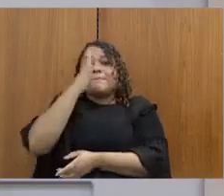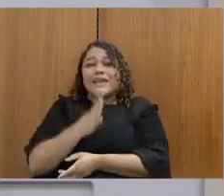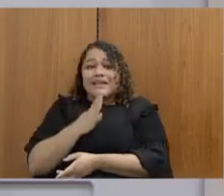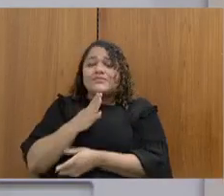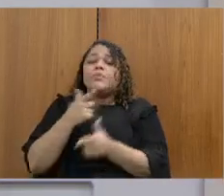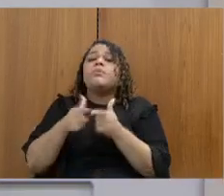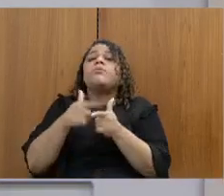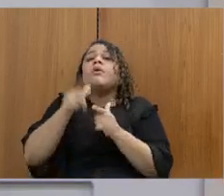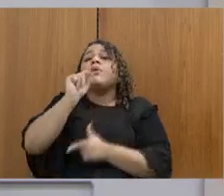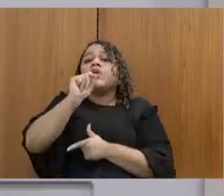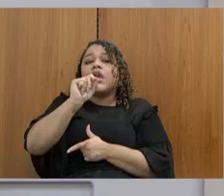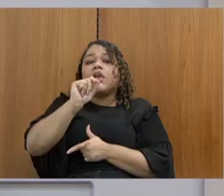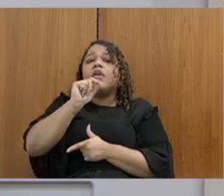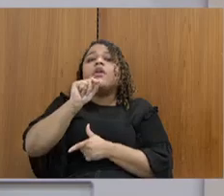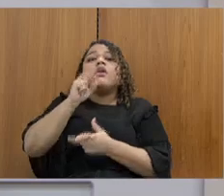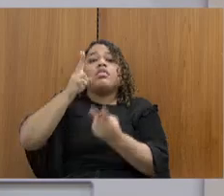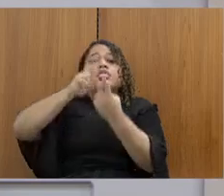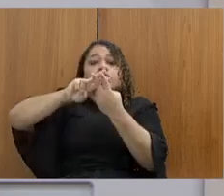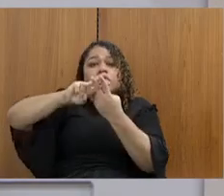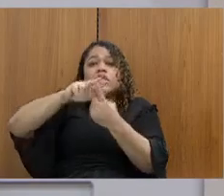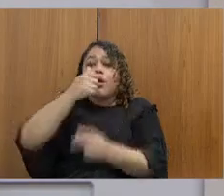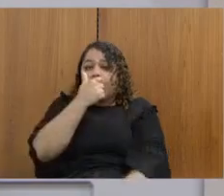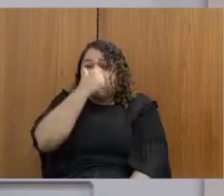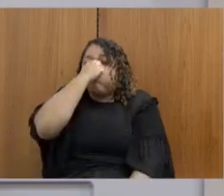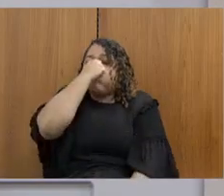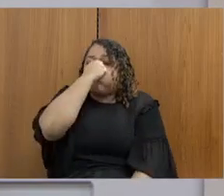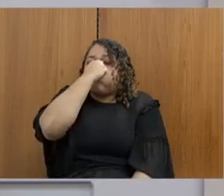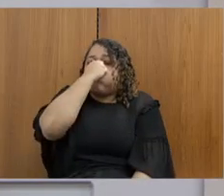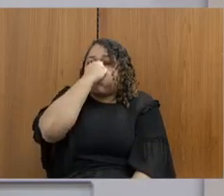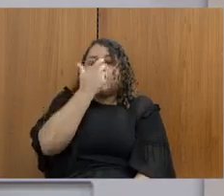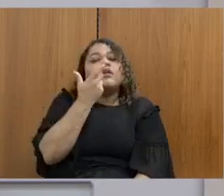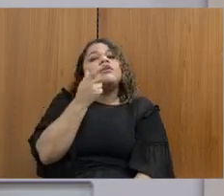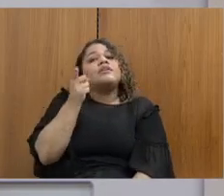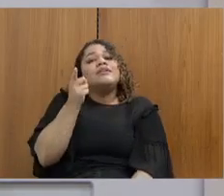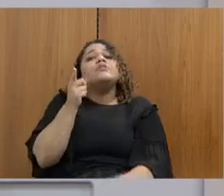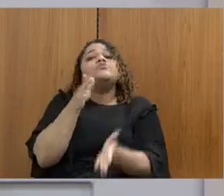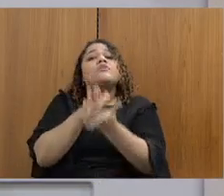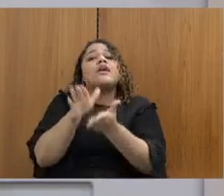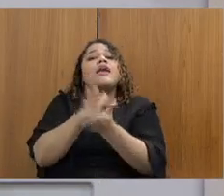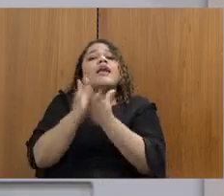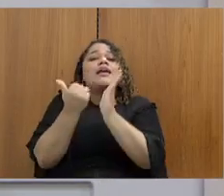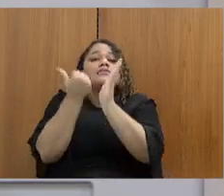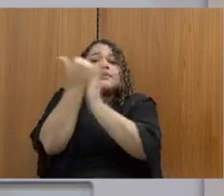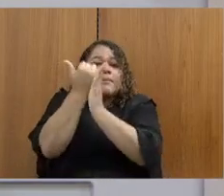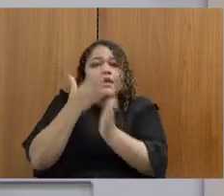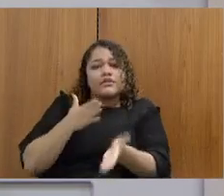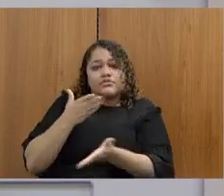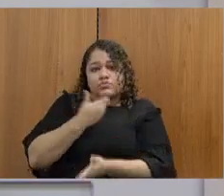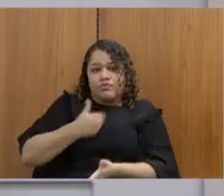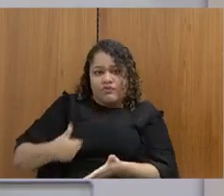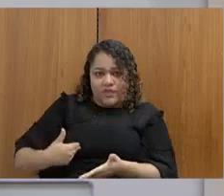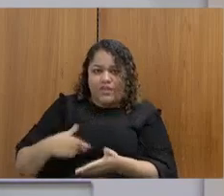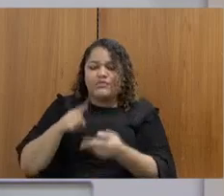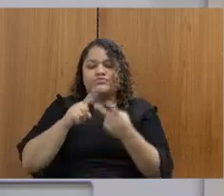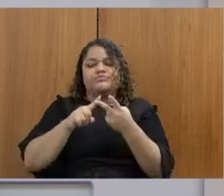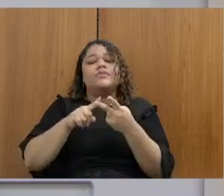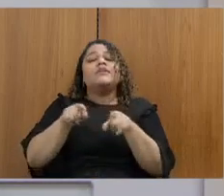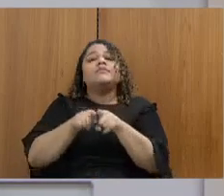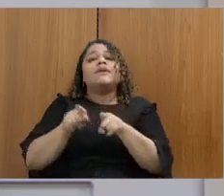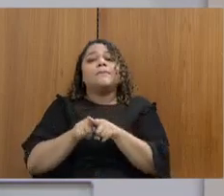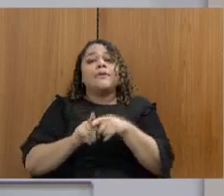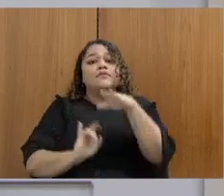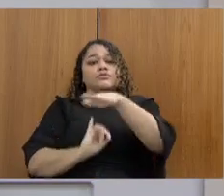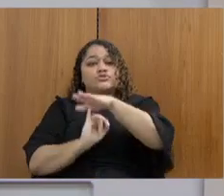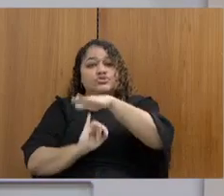massa. E isso aumenta o custo para o Estado, isso aumenta a necessidade de ter mais efetivo dentro das instituições e aumenta também